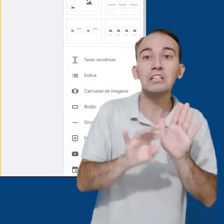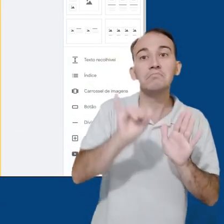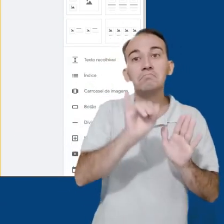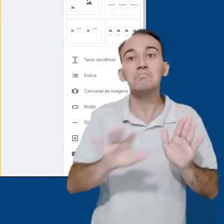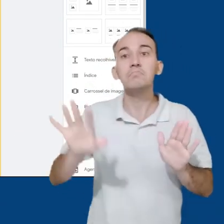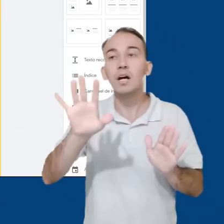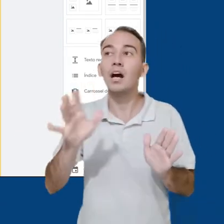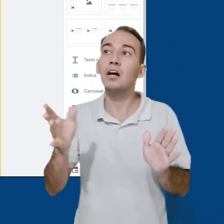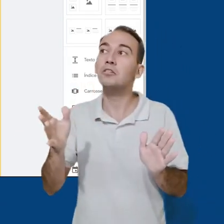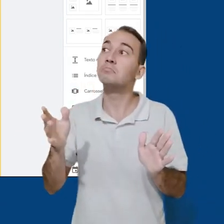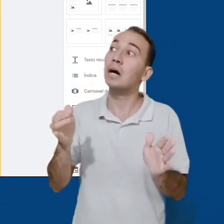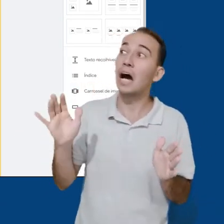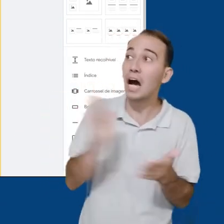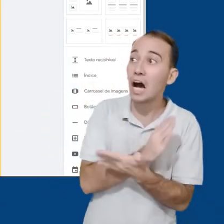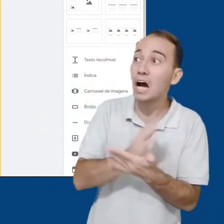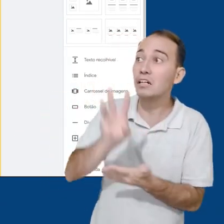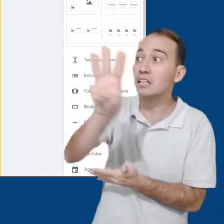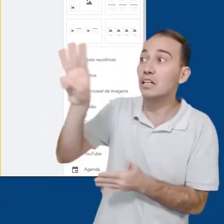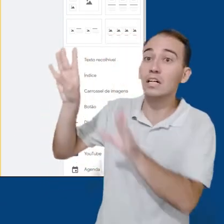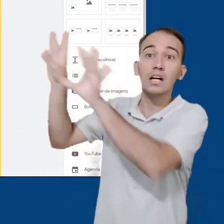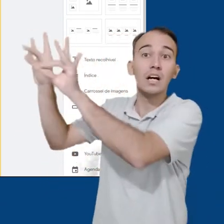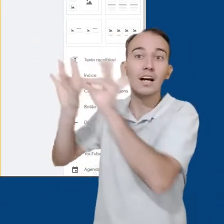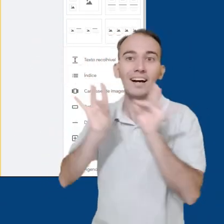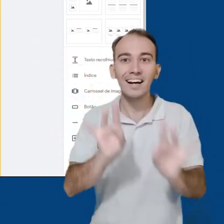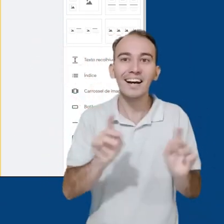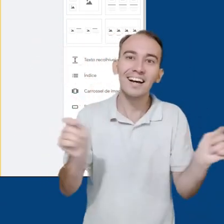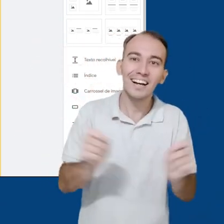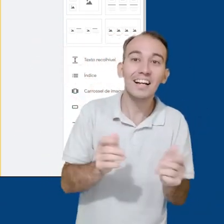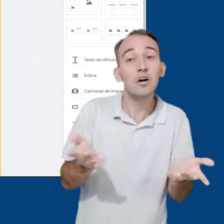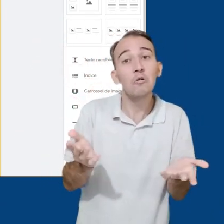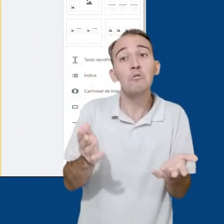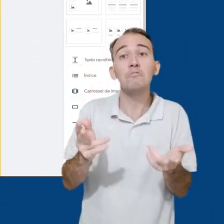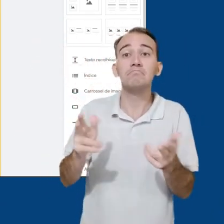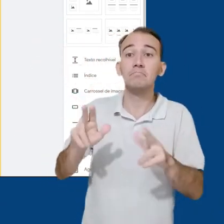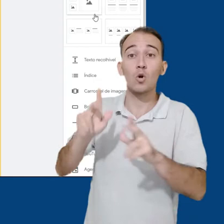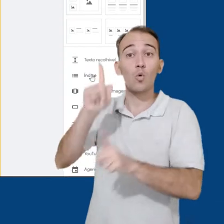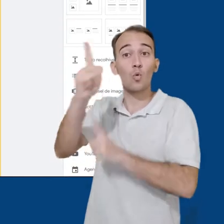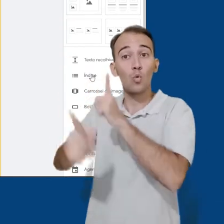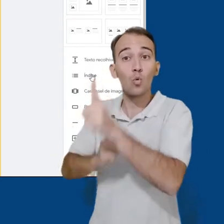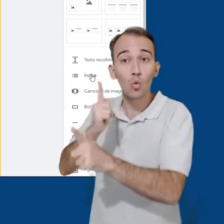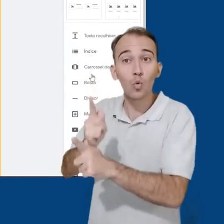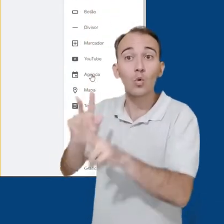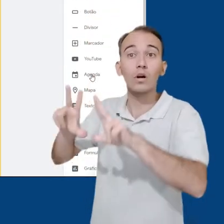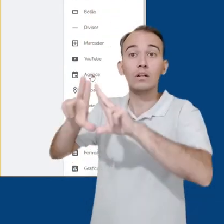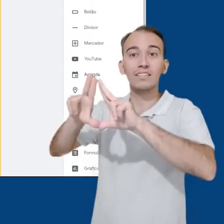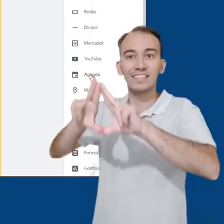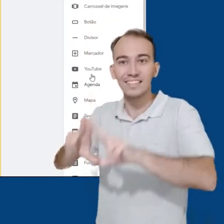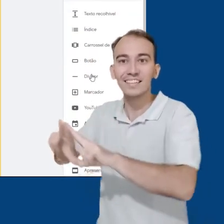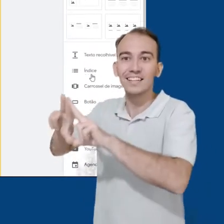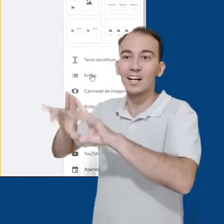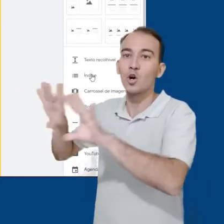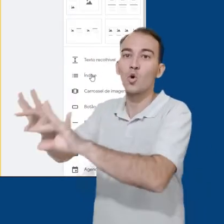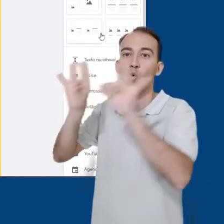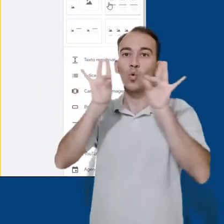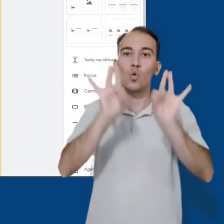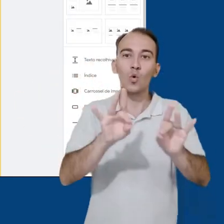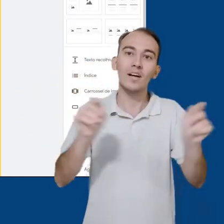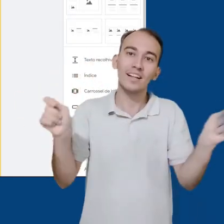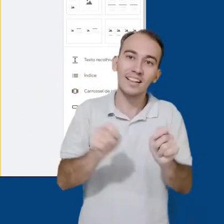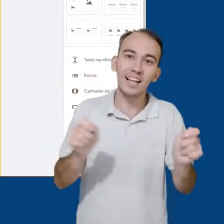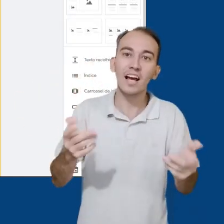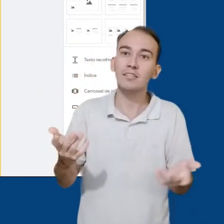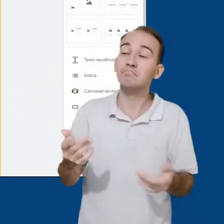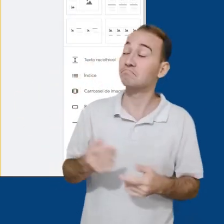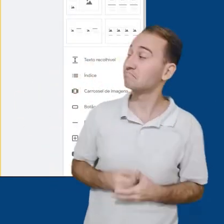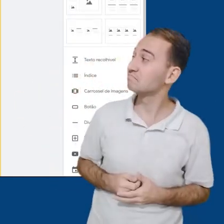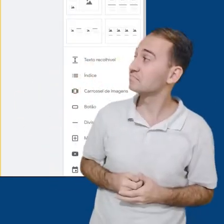imagens, incorporações da web e recursos do próprio Google Drive. Para inserir, basta clicarmos uma vez sobre o elemento